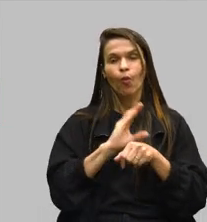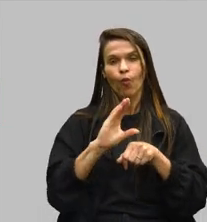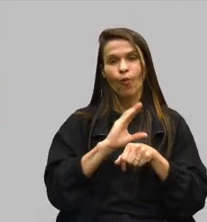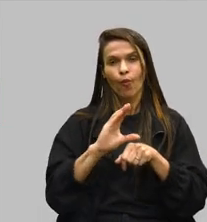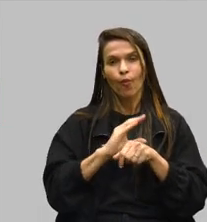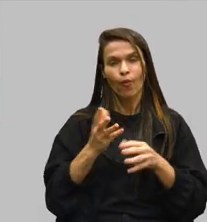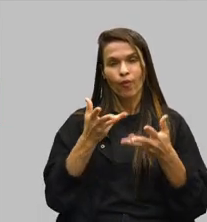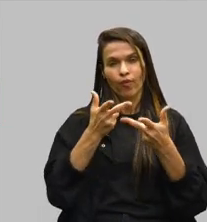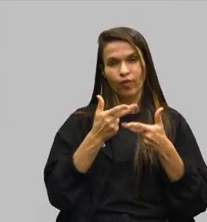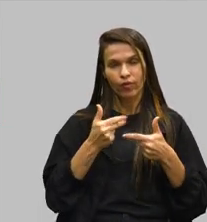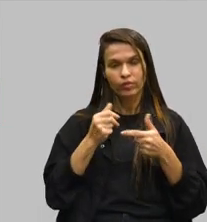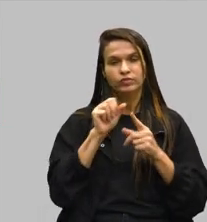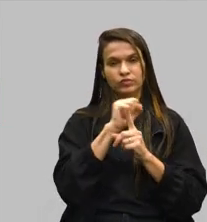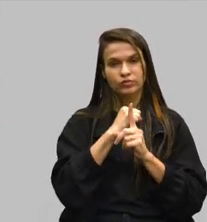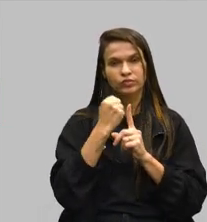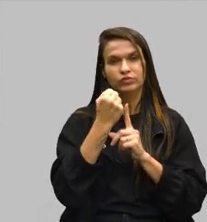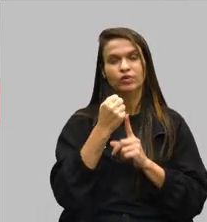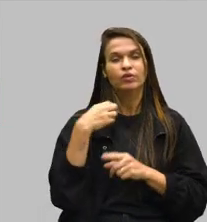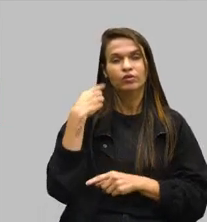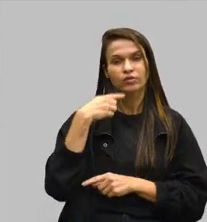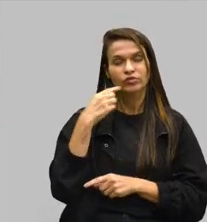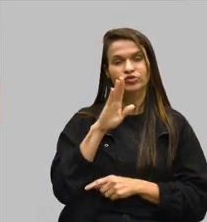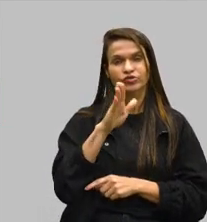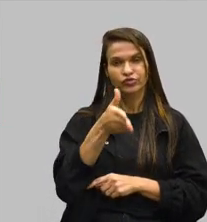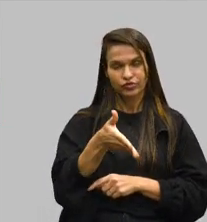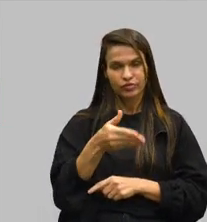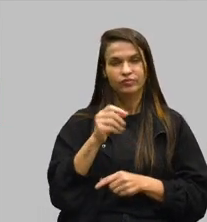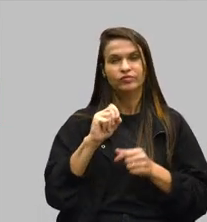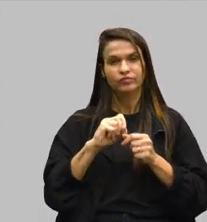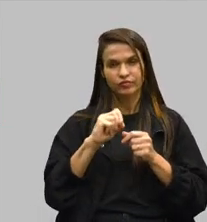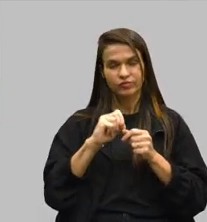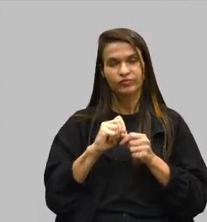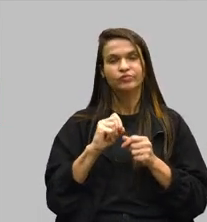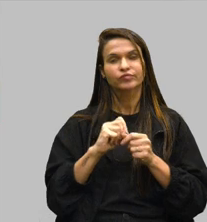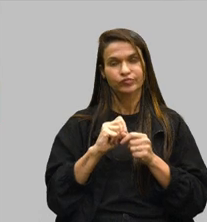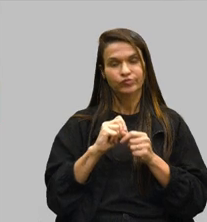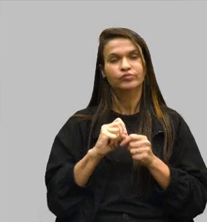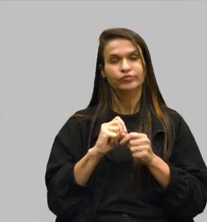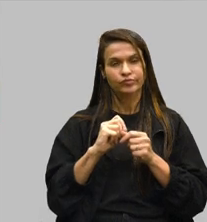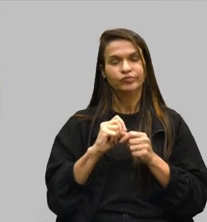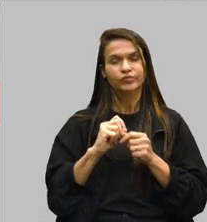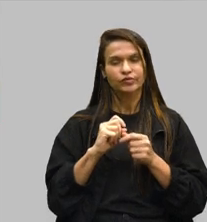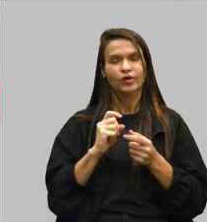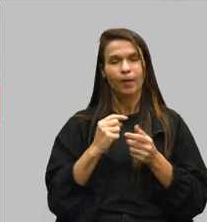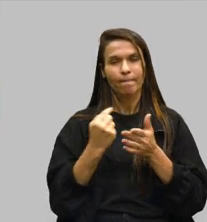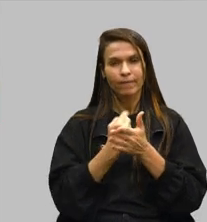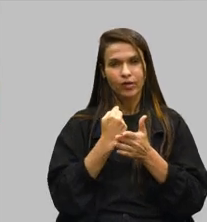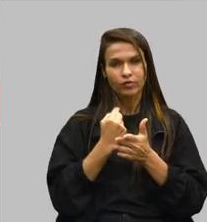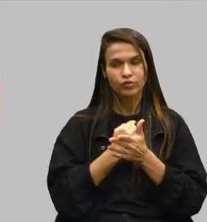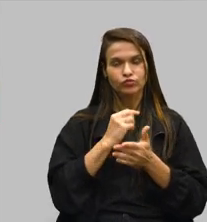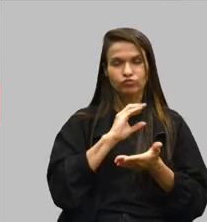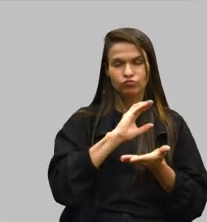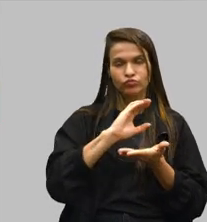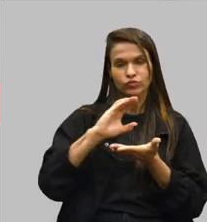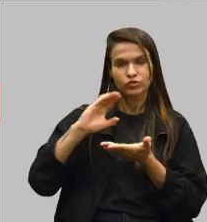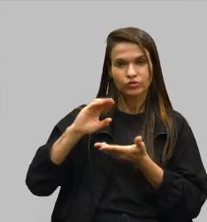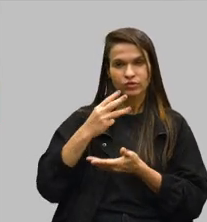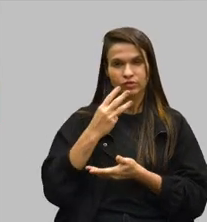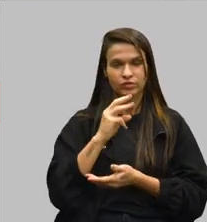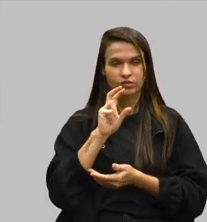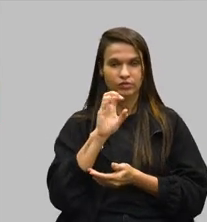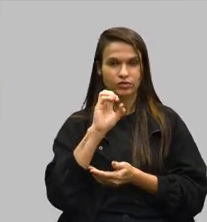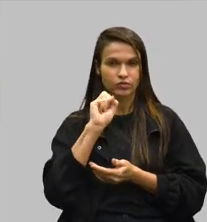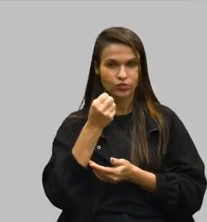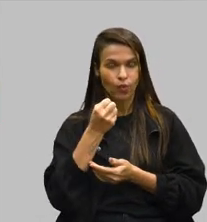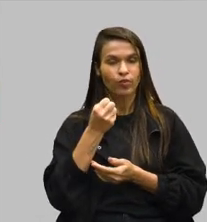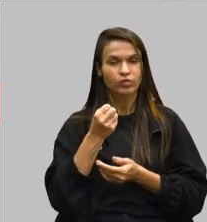sócio-profissional. O deputado Enes Cândido também fez essa indagação, distribuídas em 356 turmas, abrangendo 101